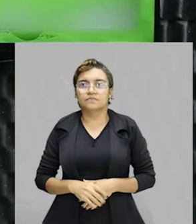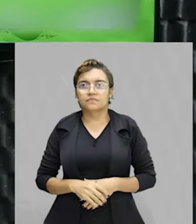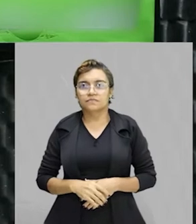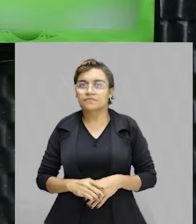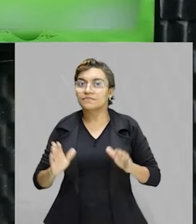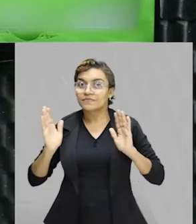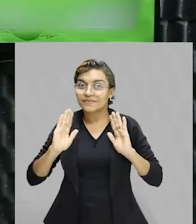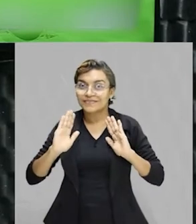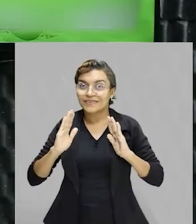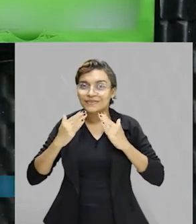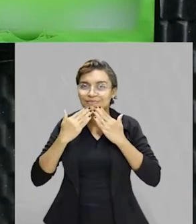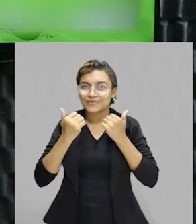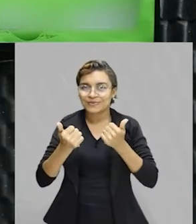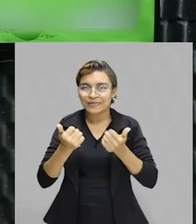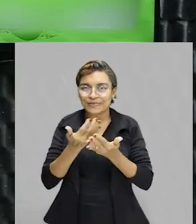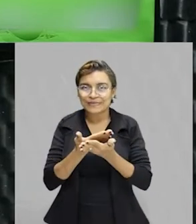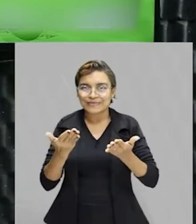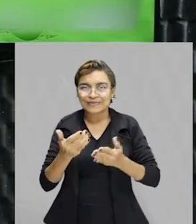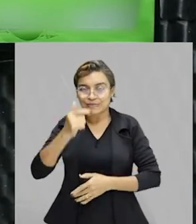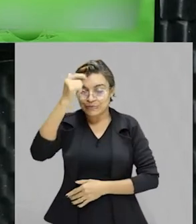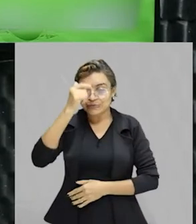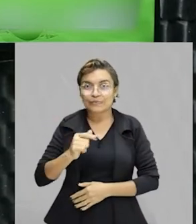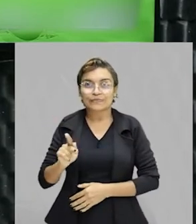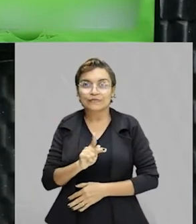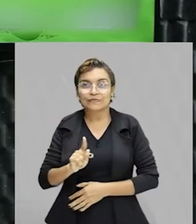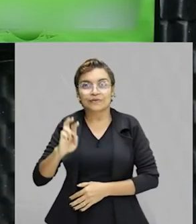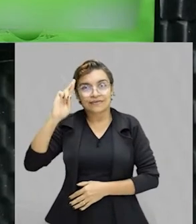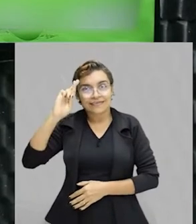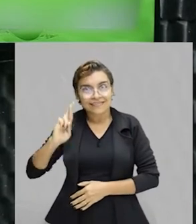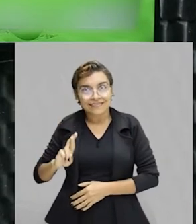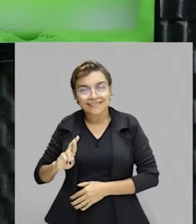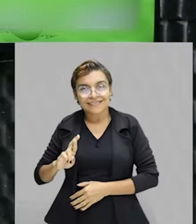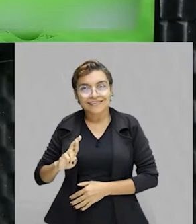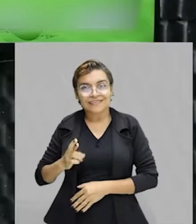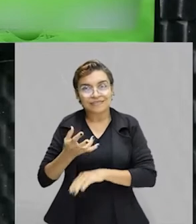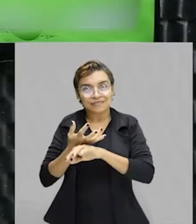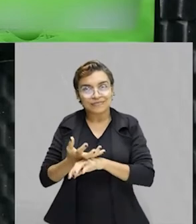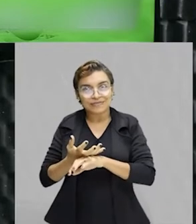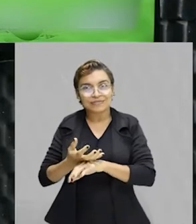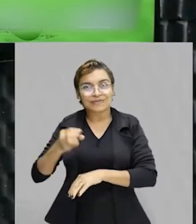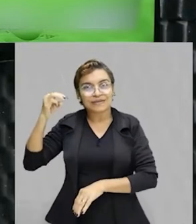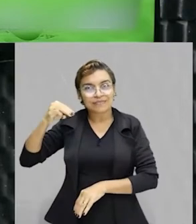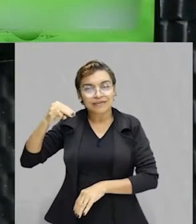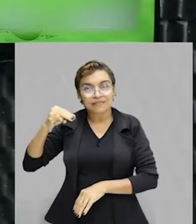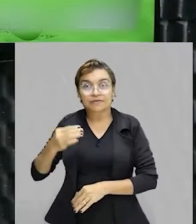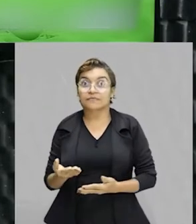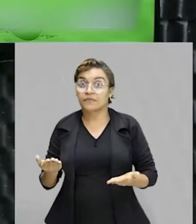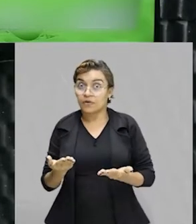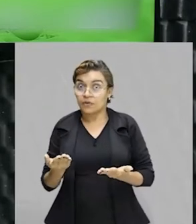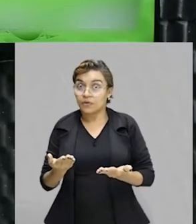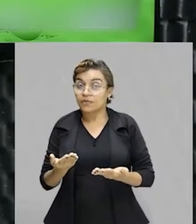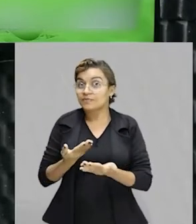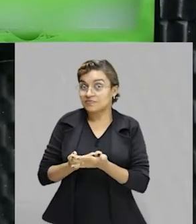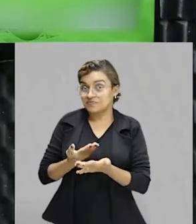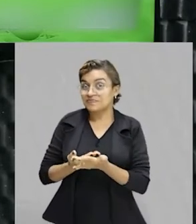E aí, meus amores, tudo bem com vocês? Eu sou a professora Renata Fexto, a professora de matemática e, neste nosso momento